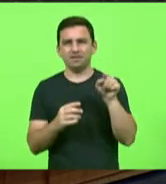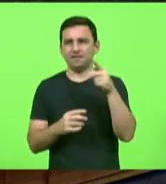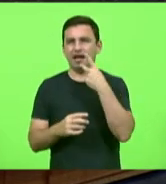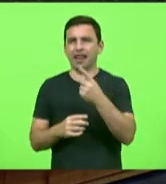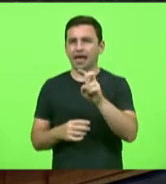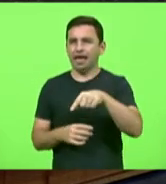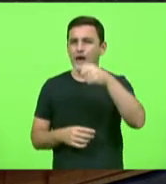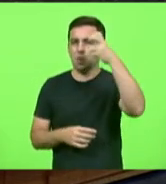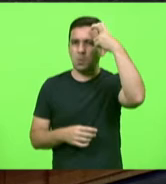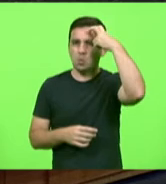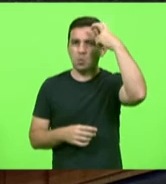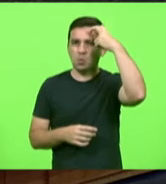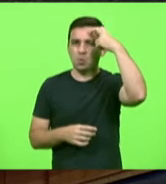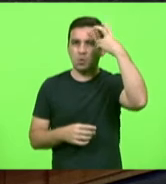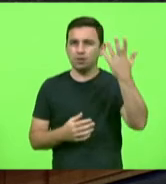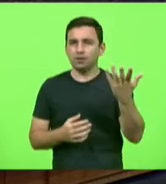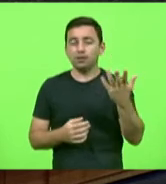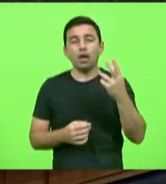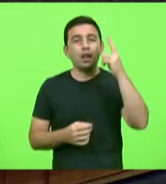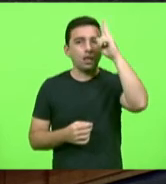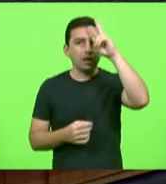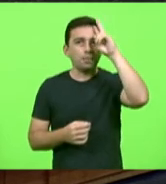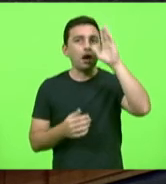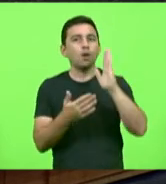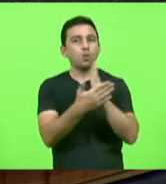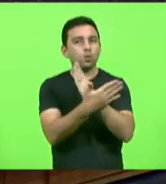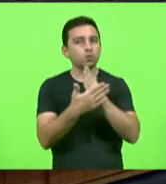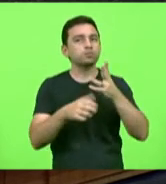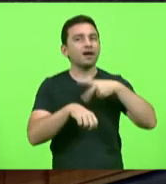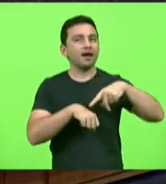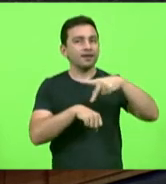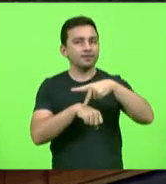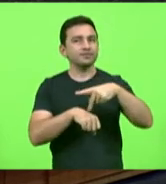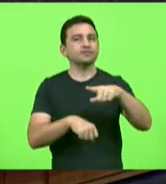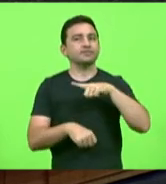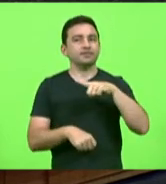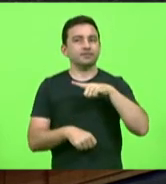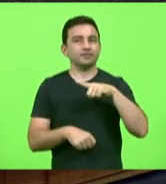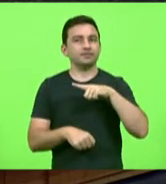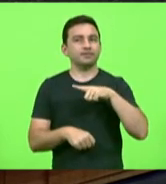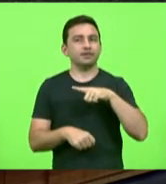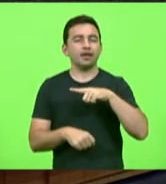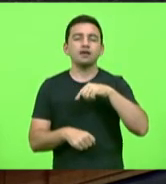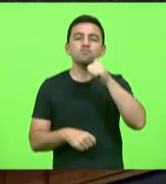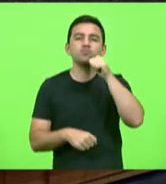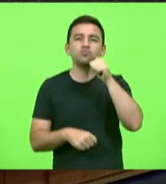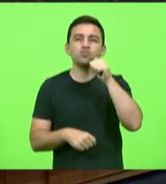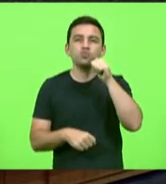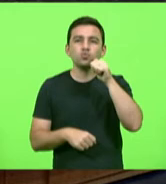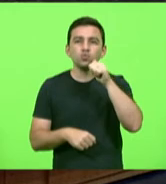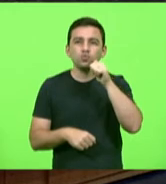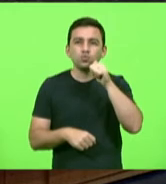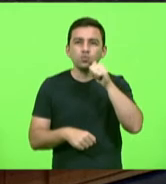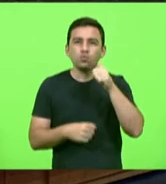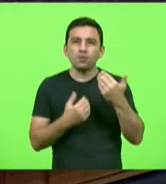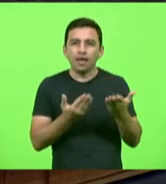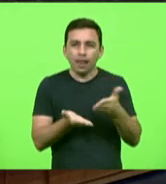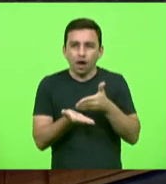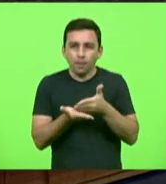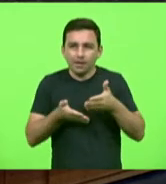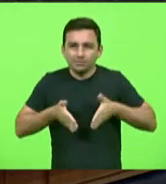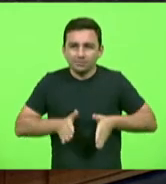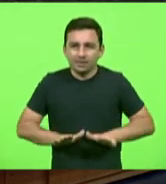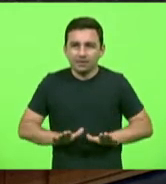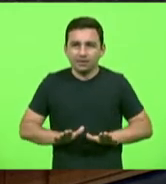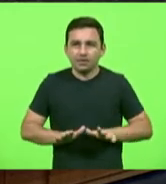cultural me lembro em certos países do mundo que a menina ainda de a recém-nascida